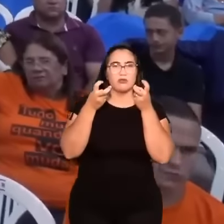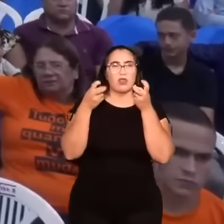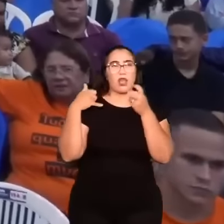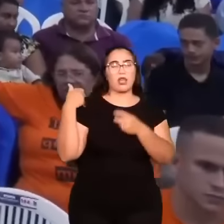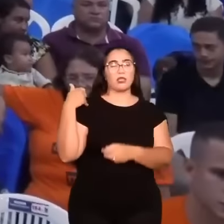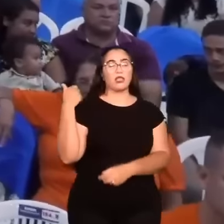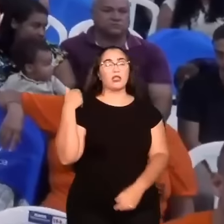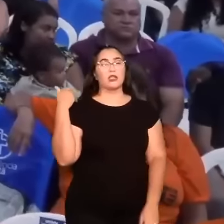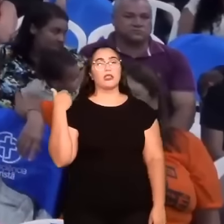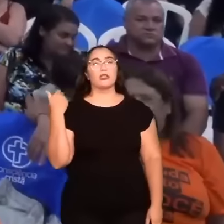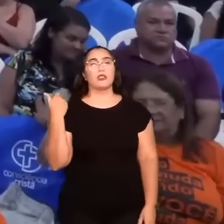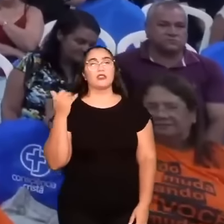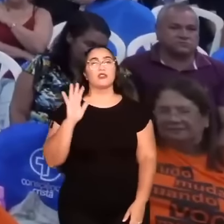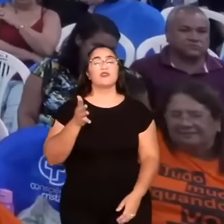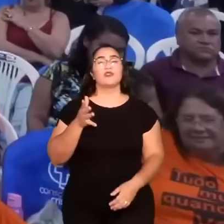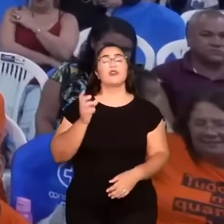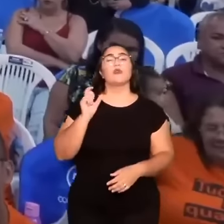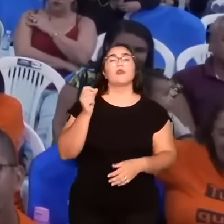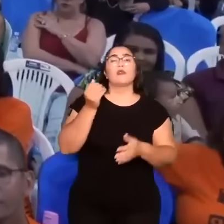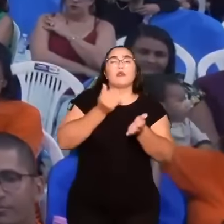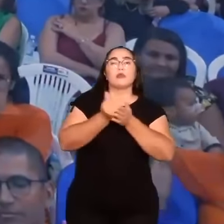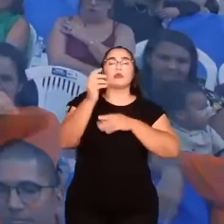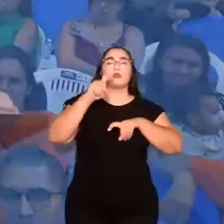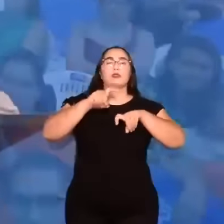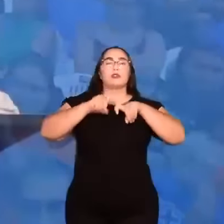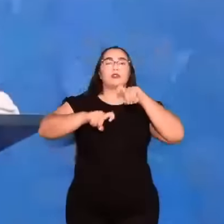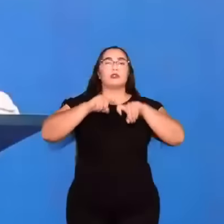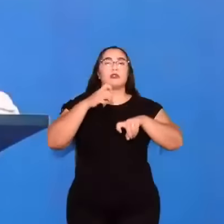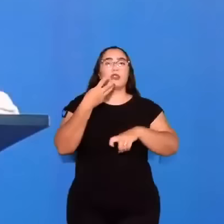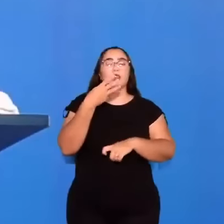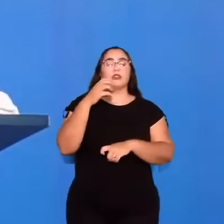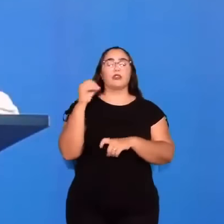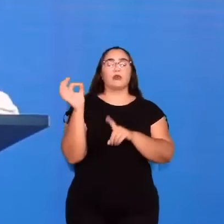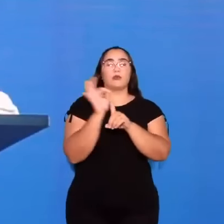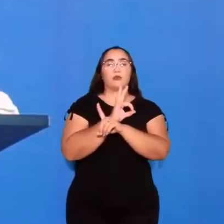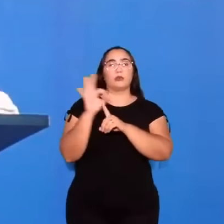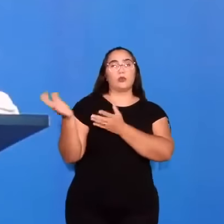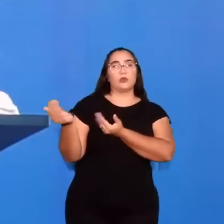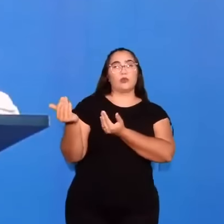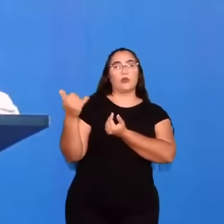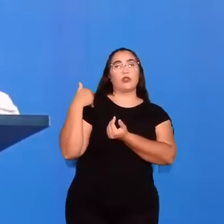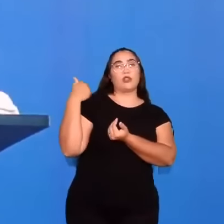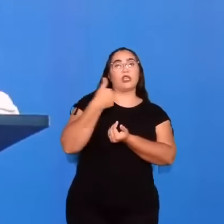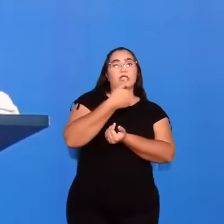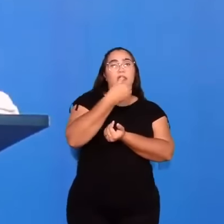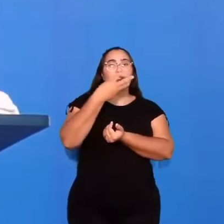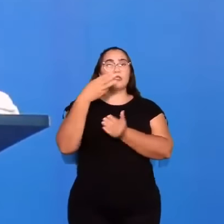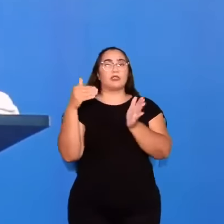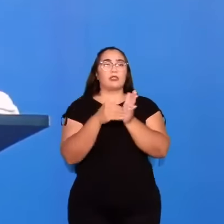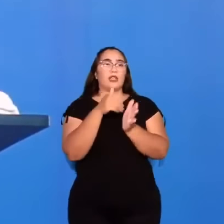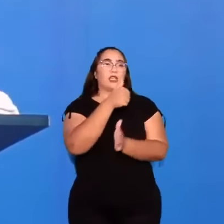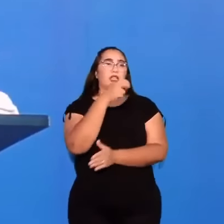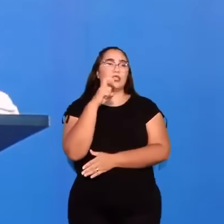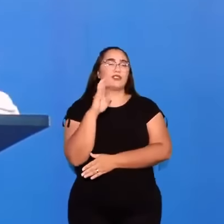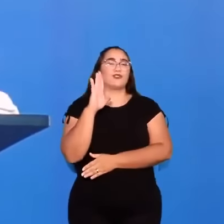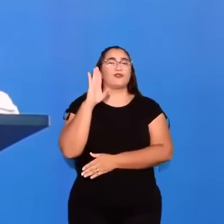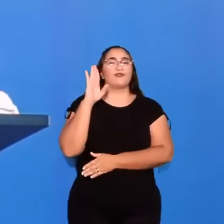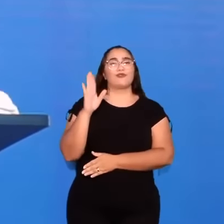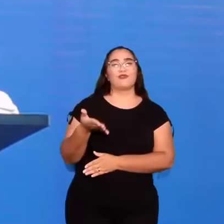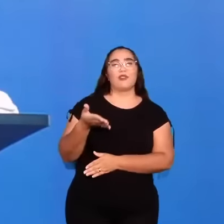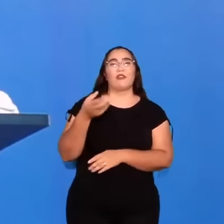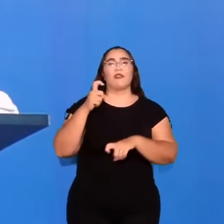idade que as pessoas já têm ingressado no sexo. 30% dos jovens, de 13 a 15 anos, já